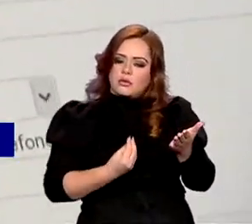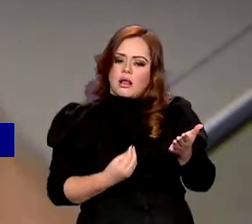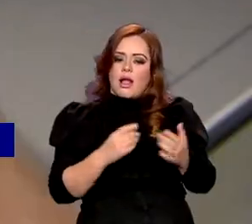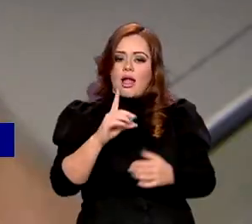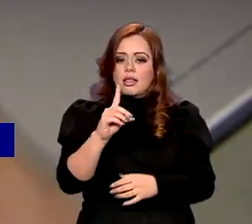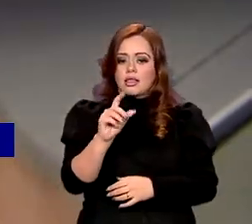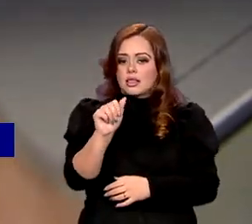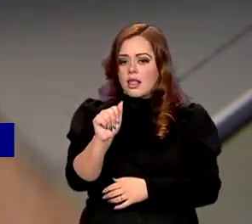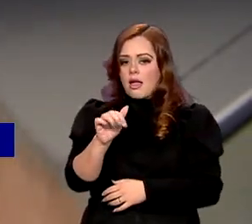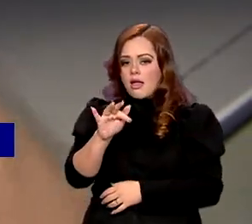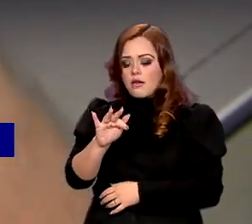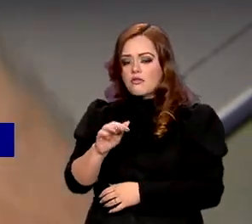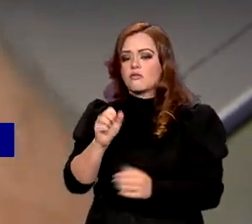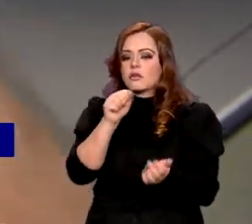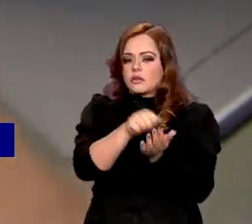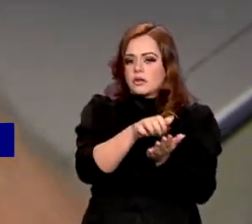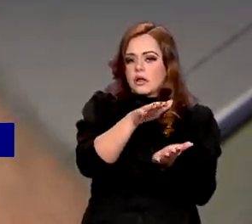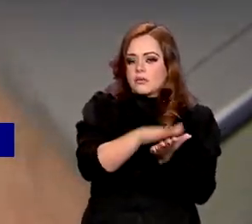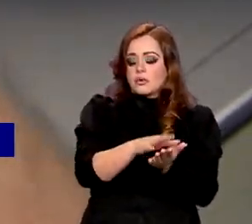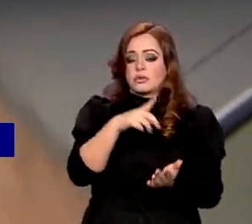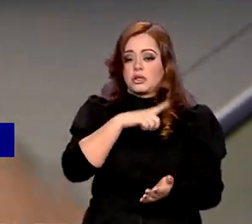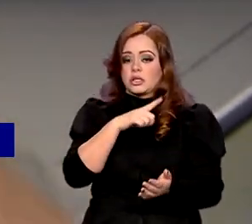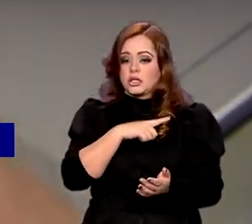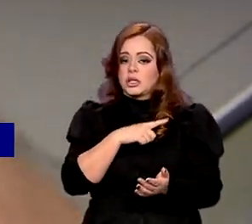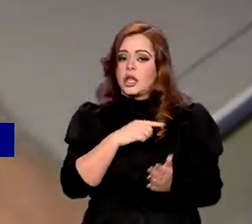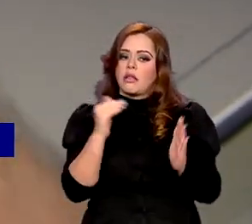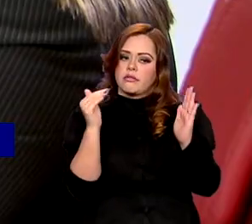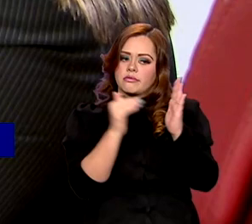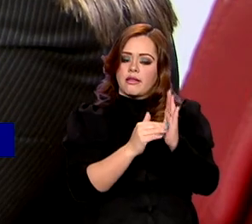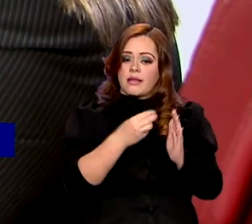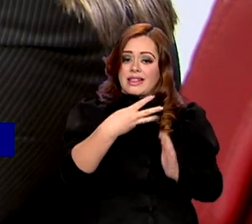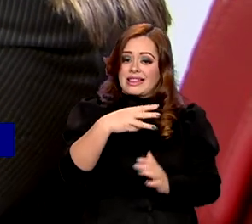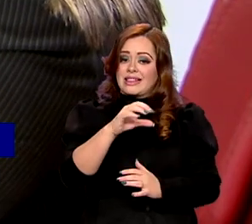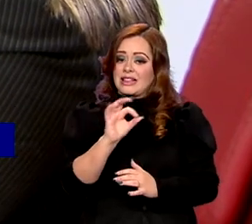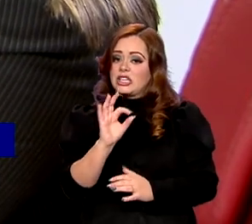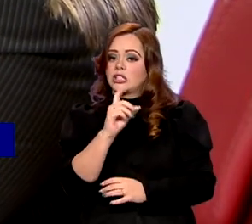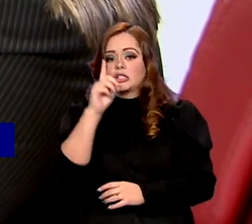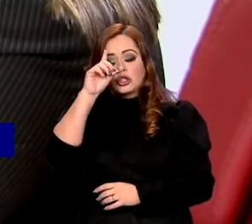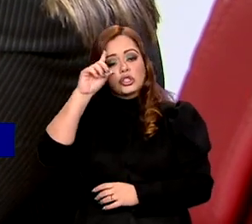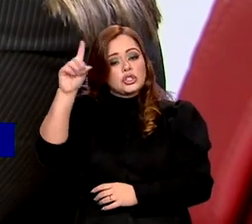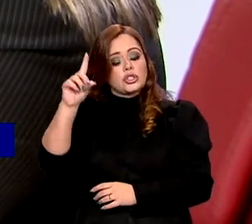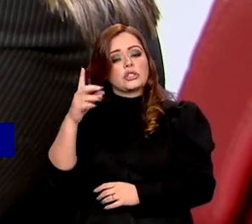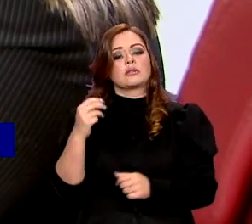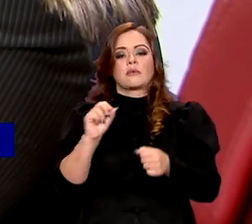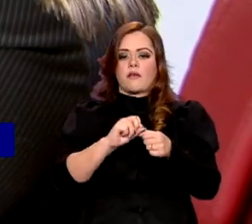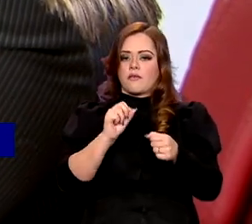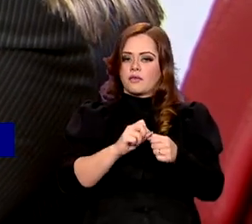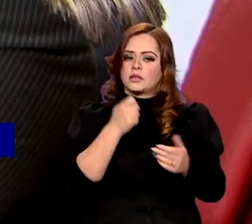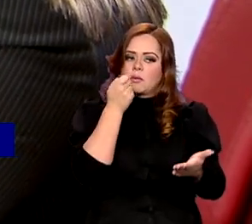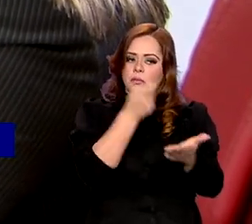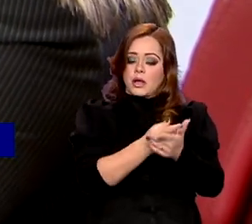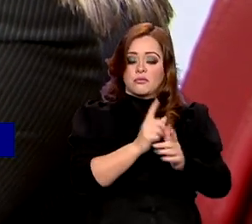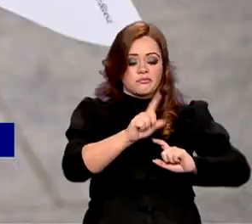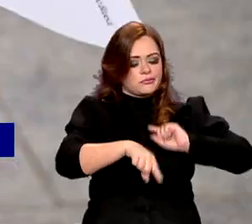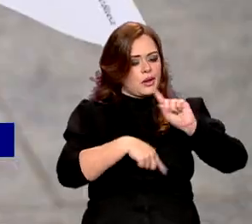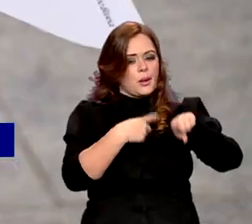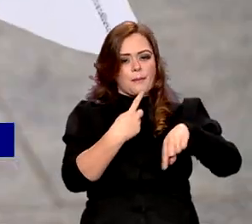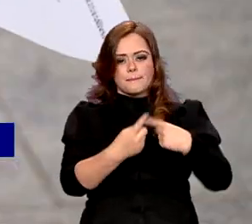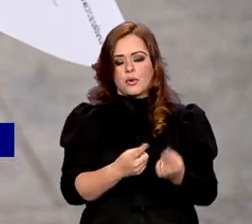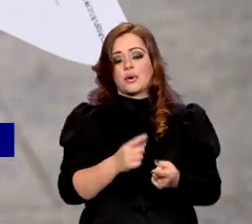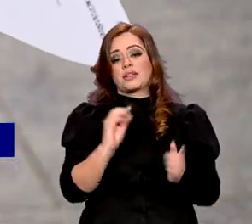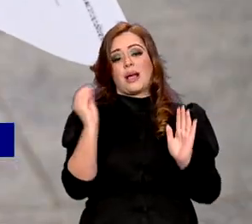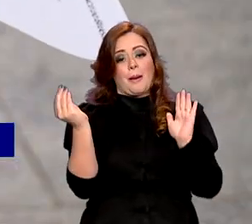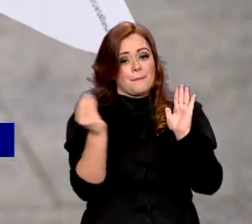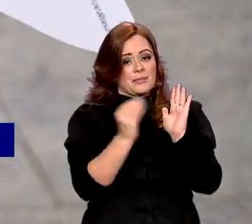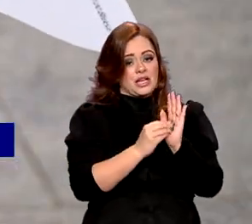multa. O contribuinte terá um prazo de 30 dias para efetuar o pagamento. Após esse período, serão